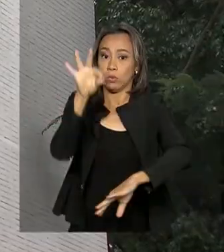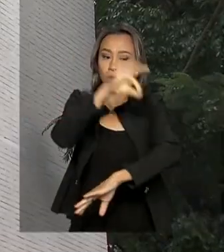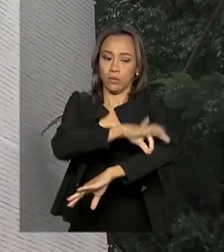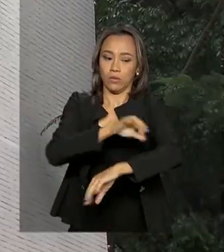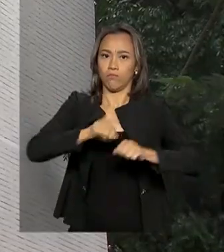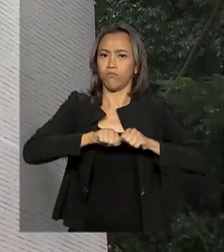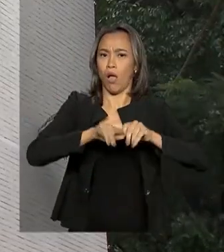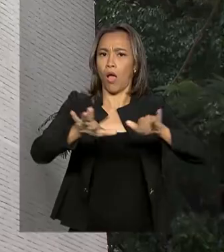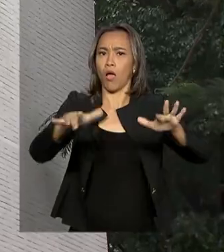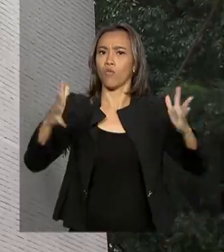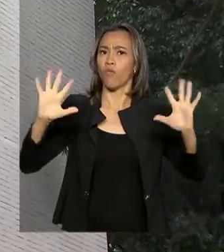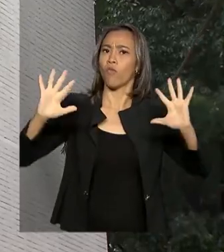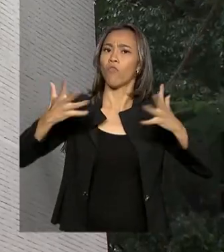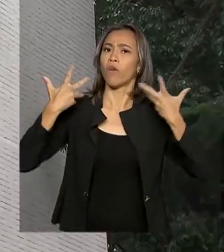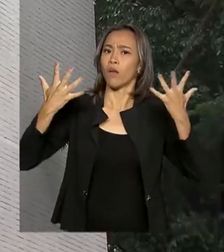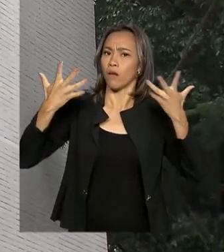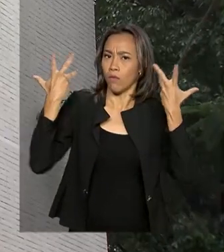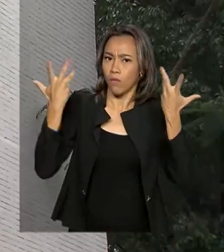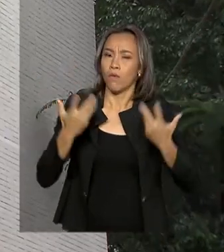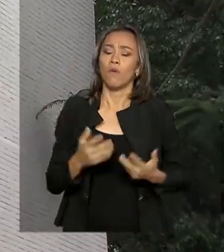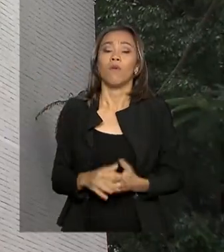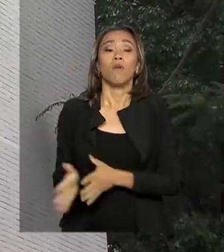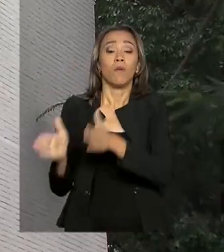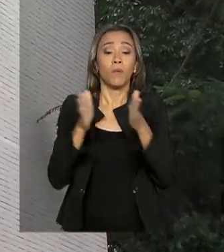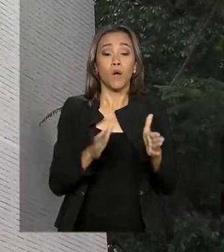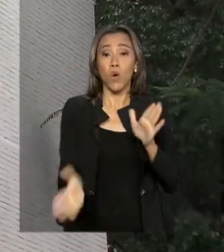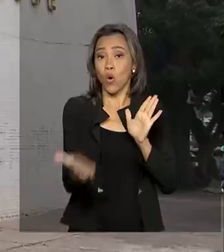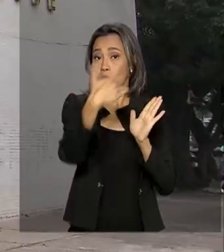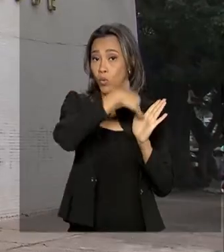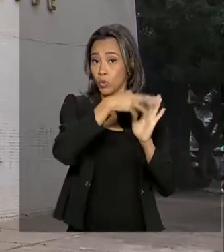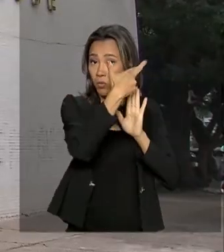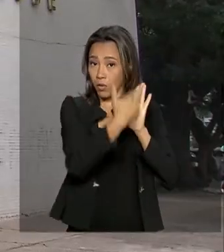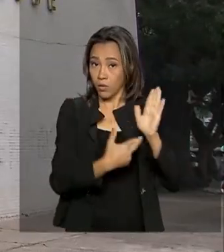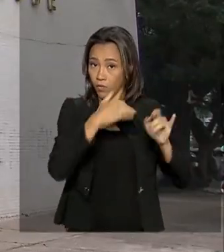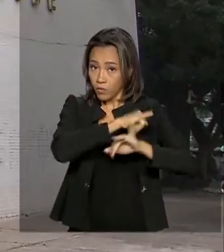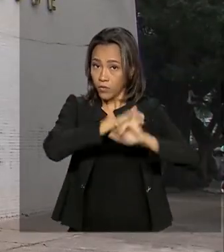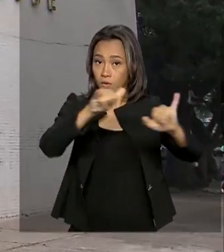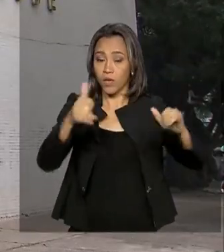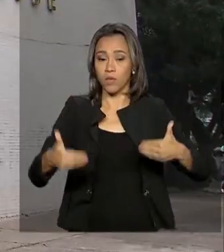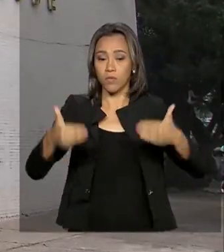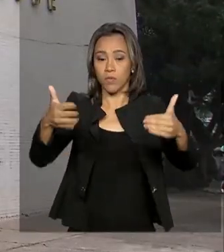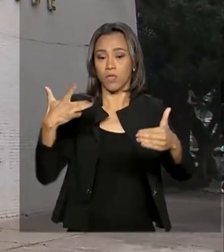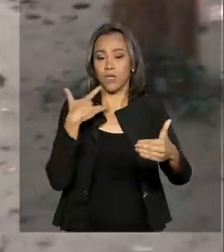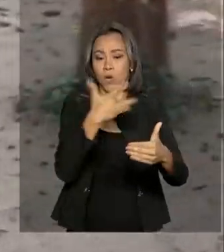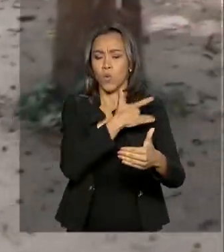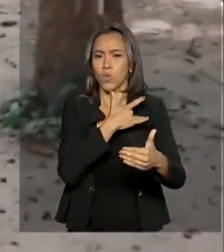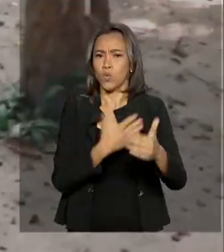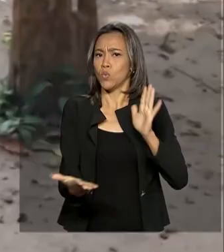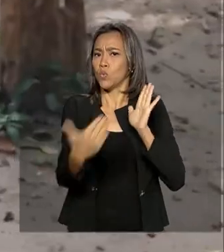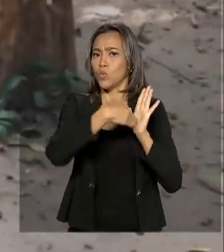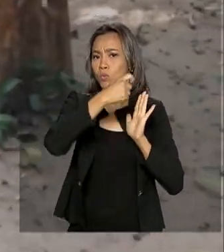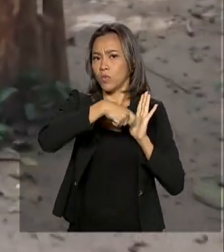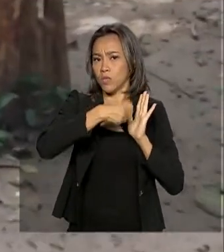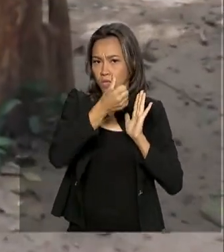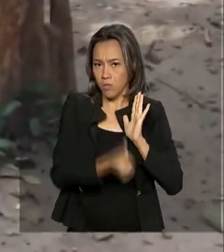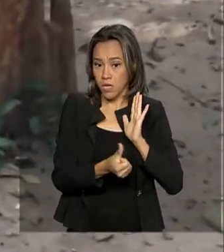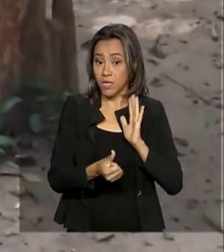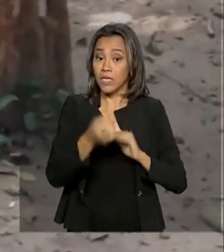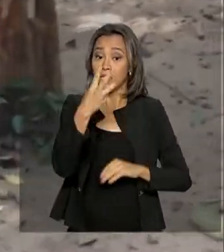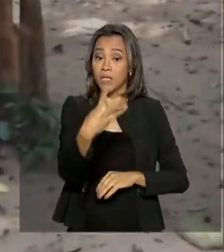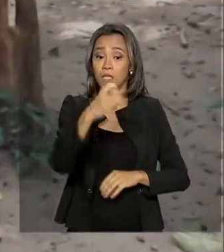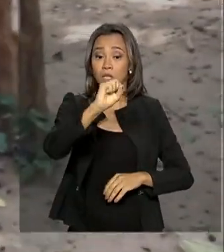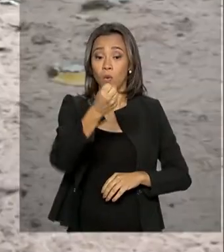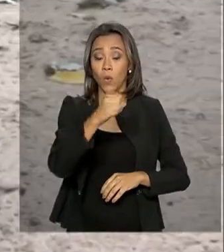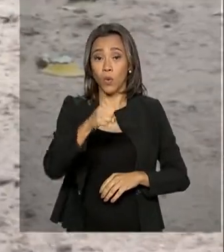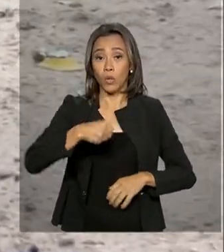O último boletim epidemiológico do Ministério da Saúde revela que nos últimos seis meses, 38 macacos morreram